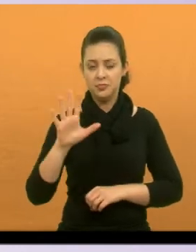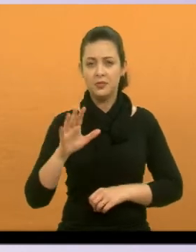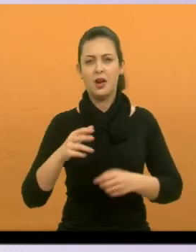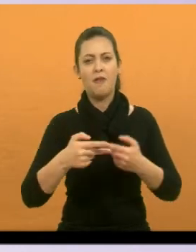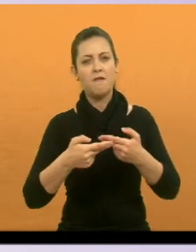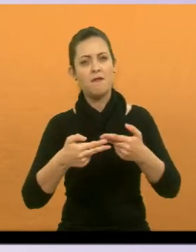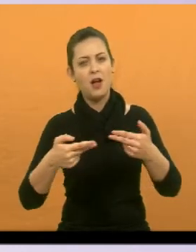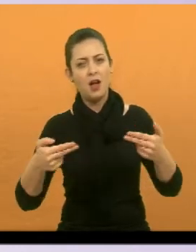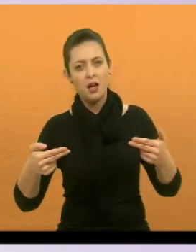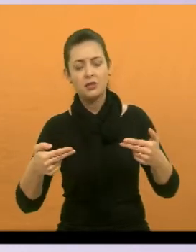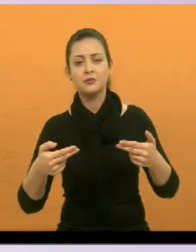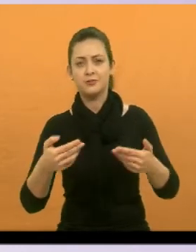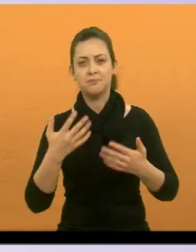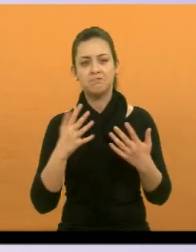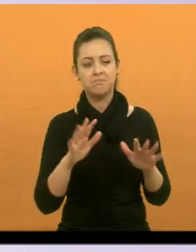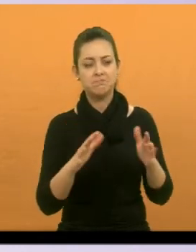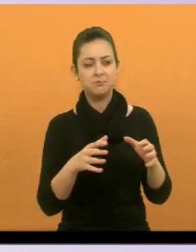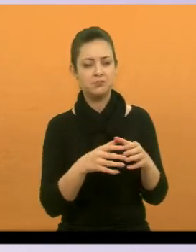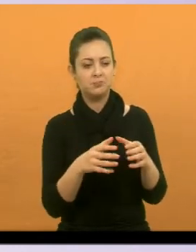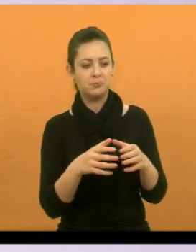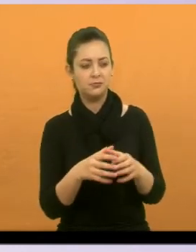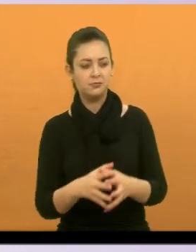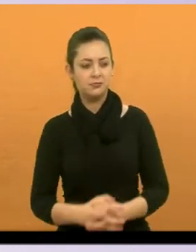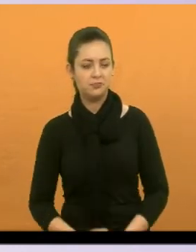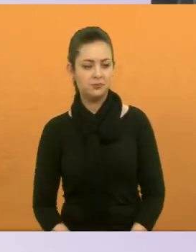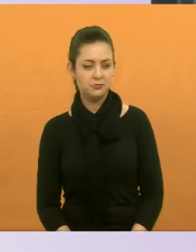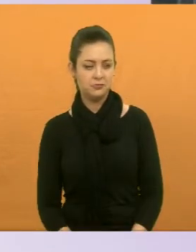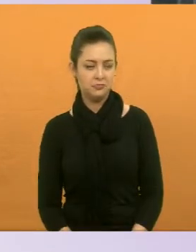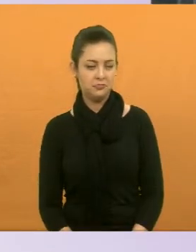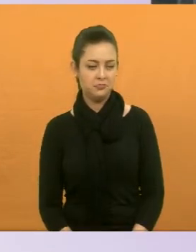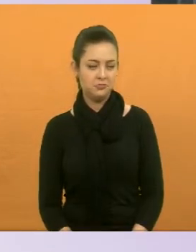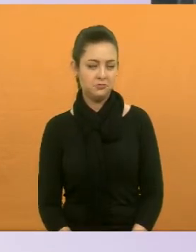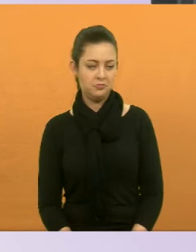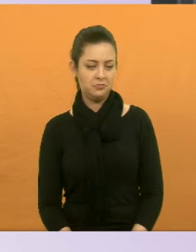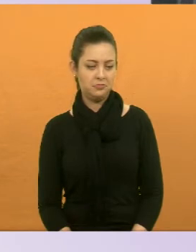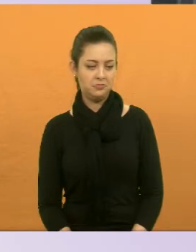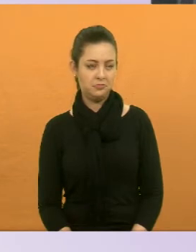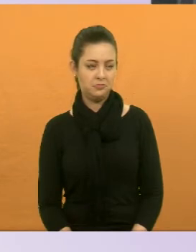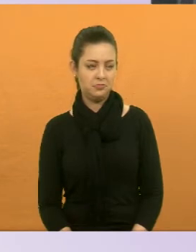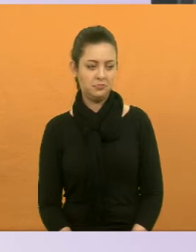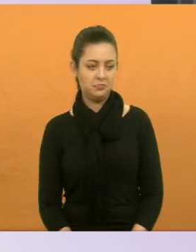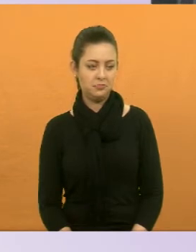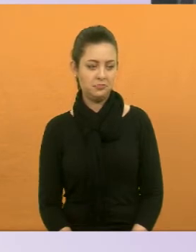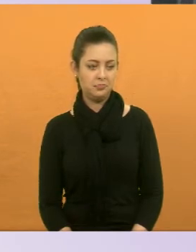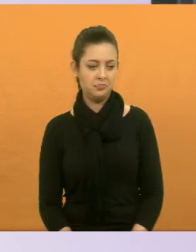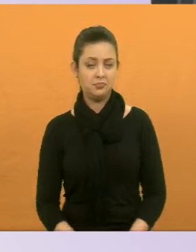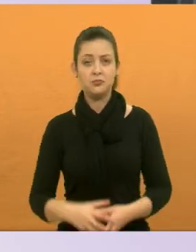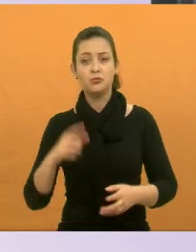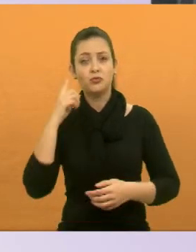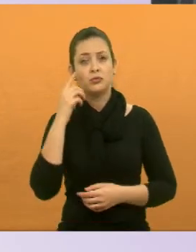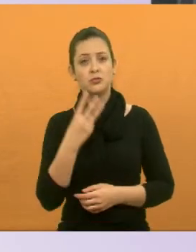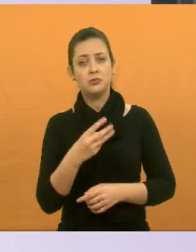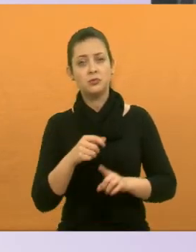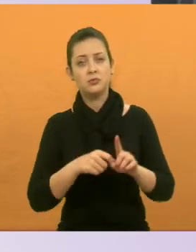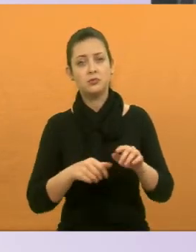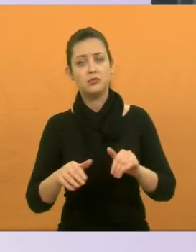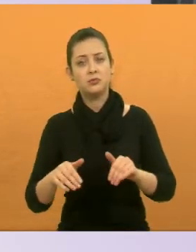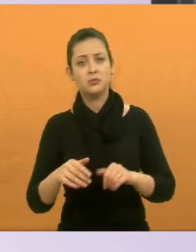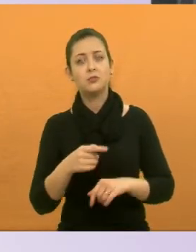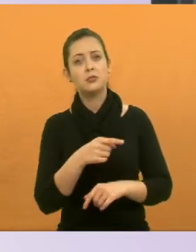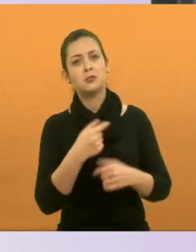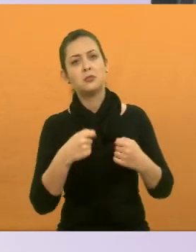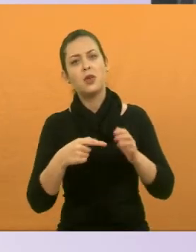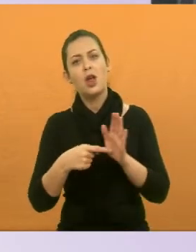apresentações. Parabéns ao grupo. Próximo. Dia 3º de setembro, indicamos a manutenção